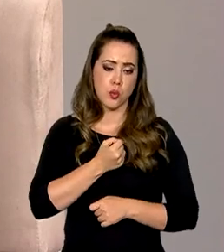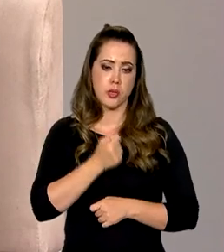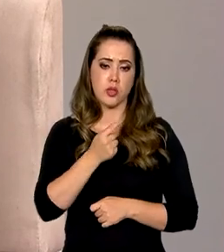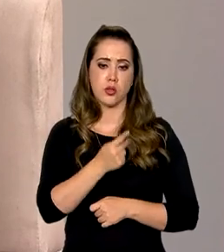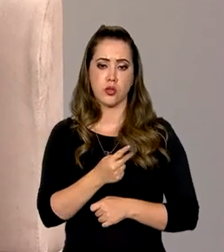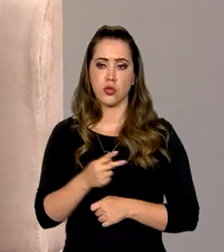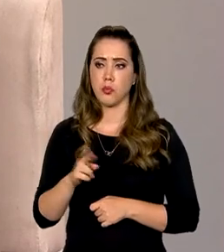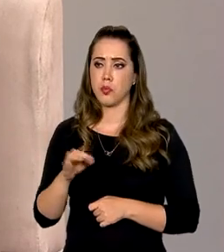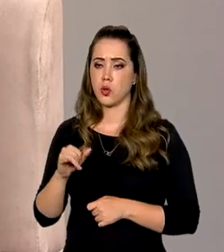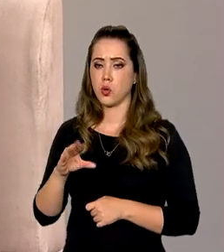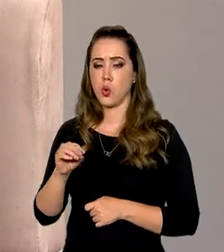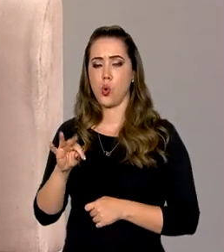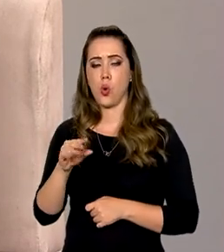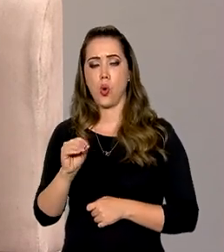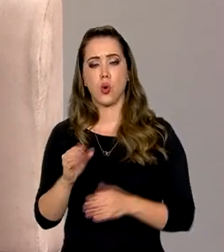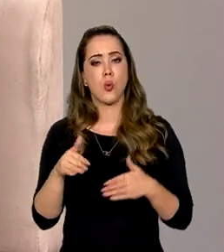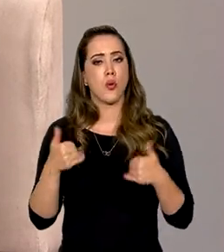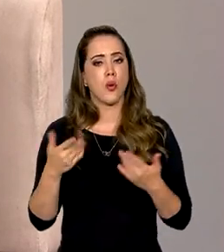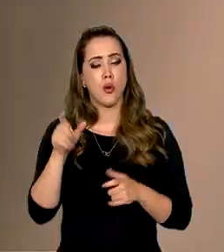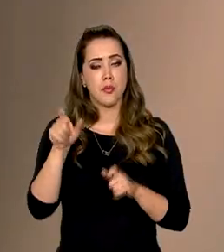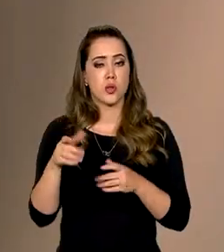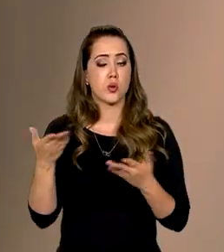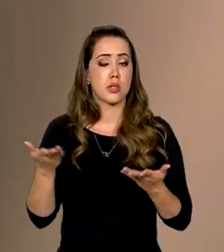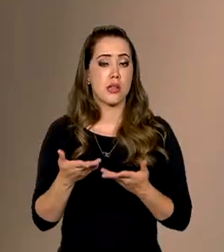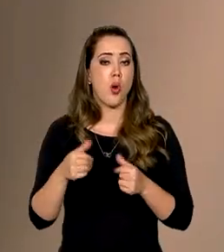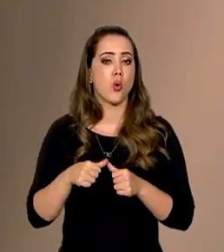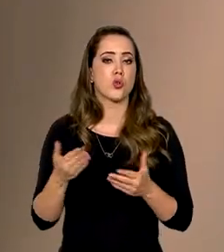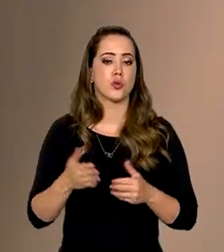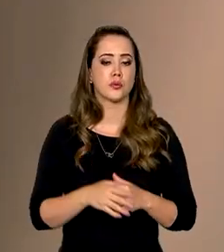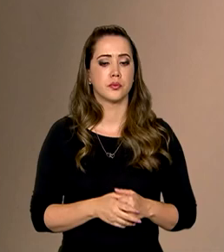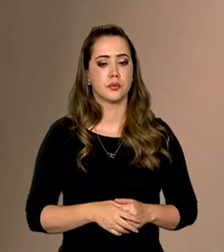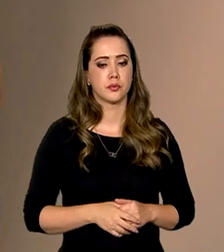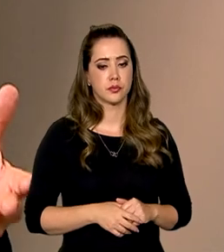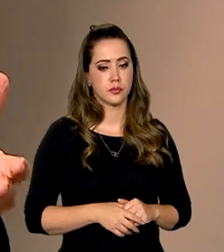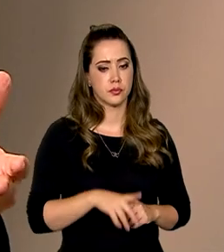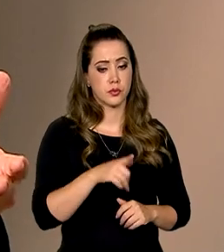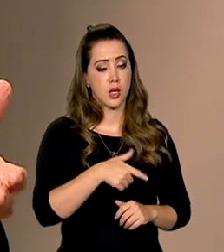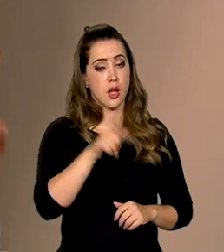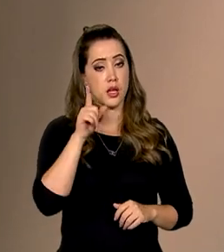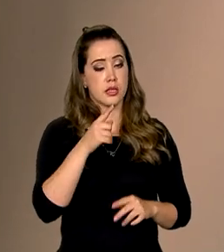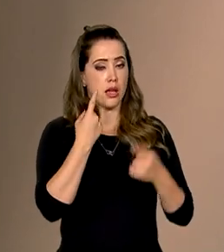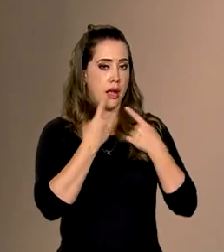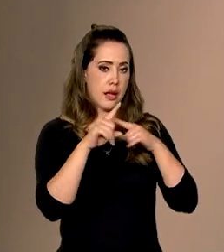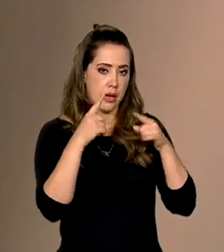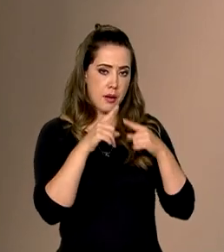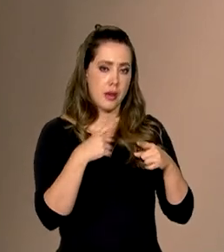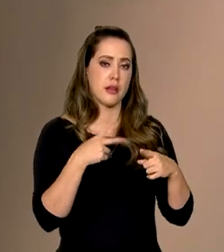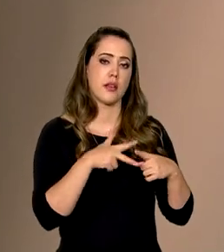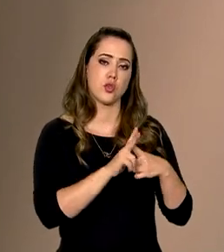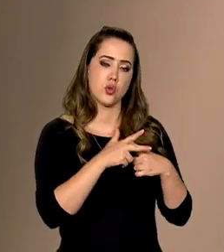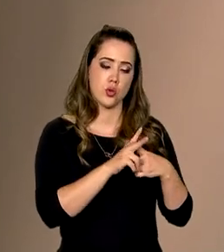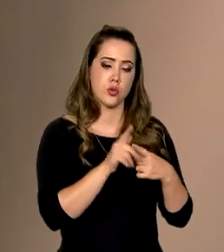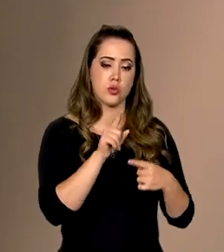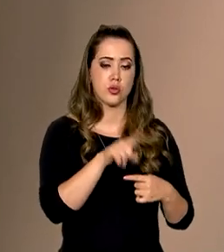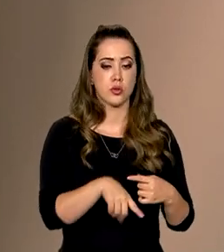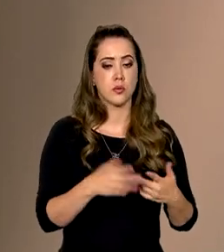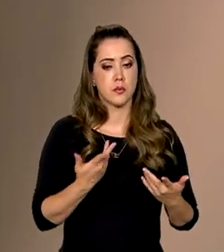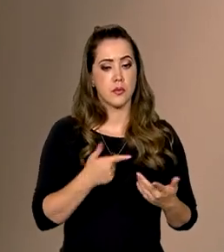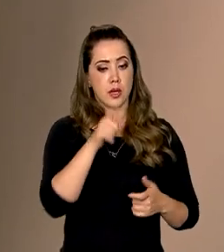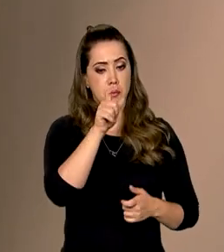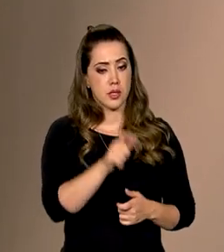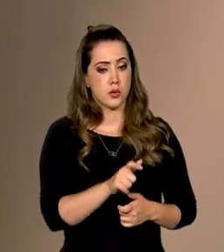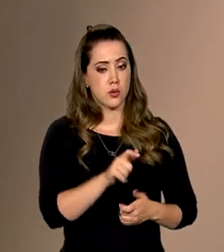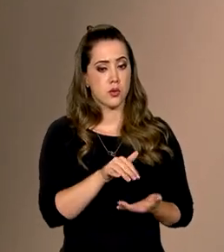protocolo, qual é a situação atual desse pescador? Uma das coisas também que eram muito reclamadas e que nós corrigimos, é que quando o